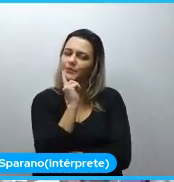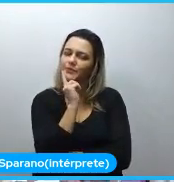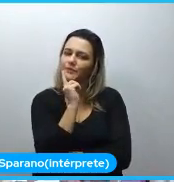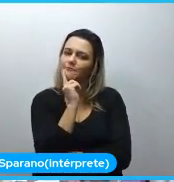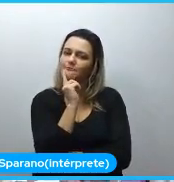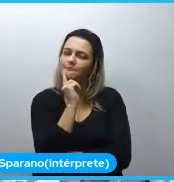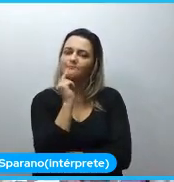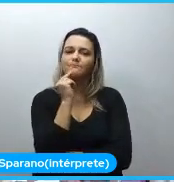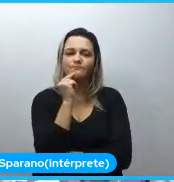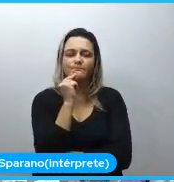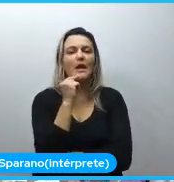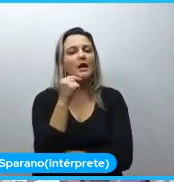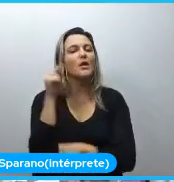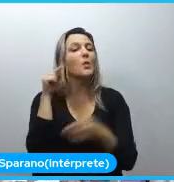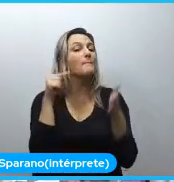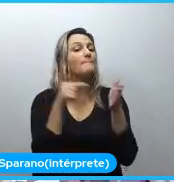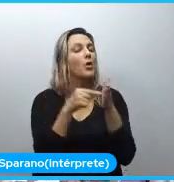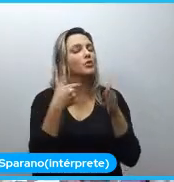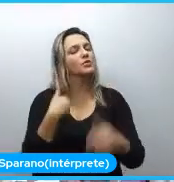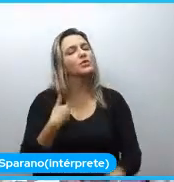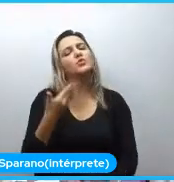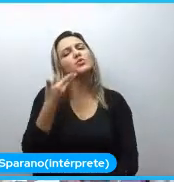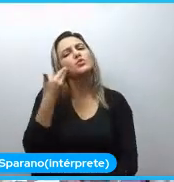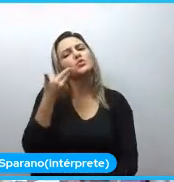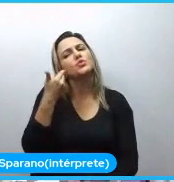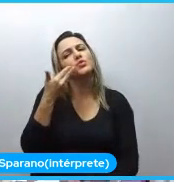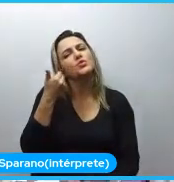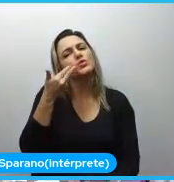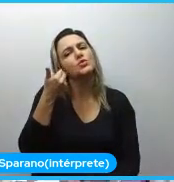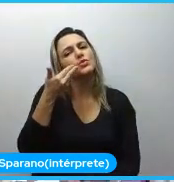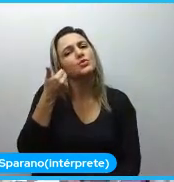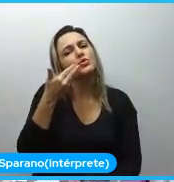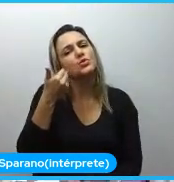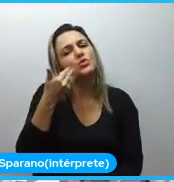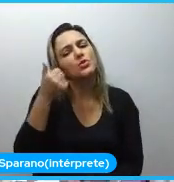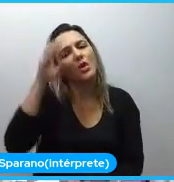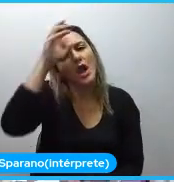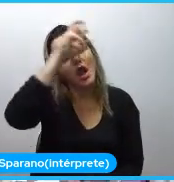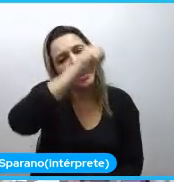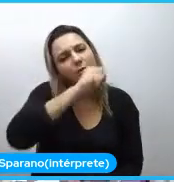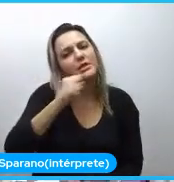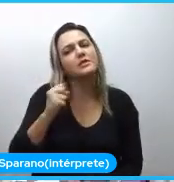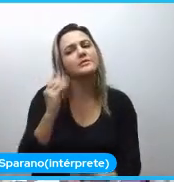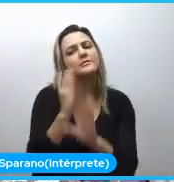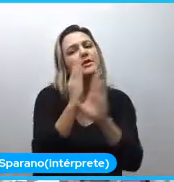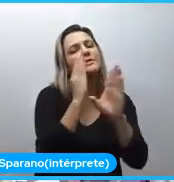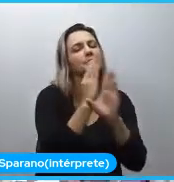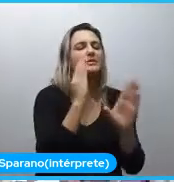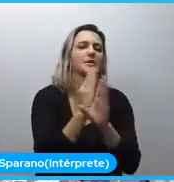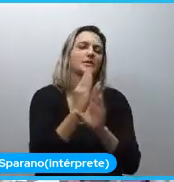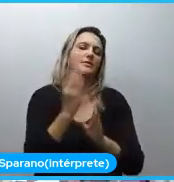pontos que realmente fui aprendendo e que eu realmente fui identificando ao longo do tempo é